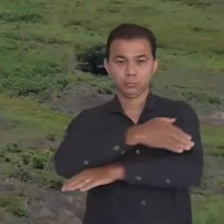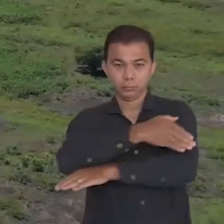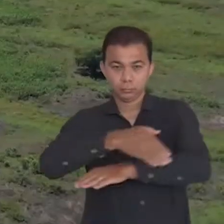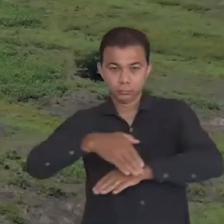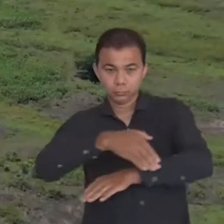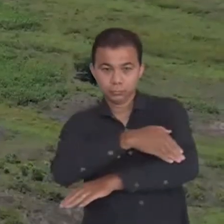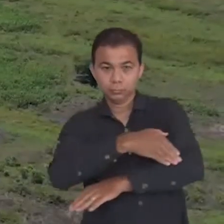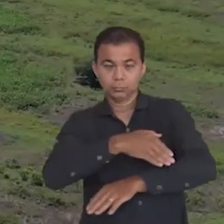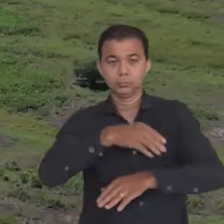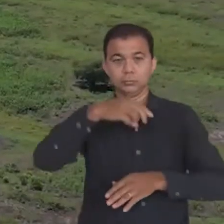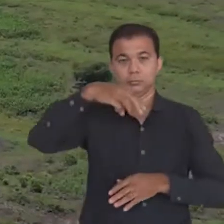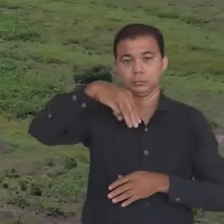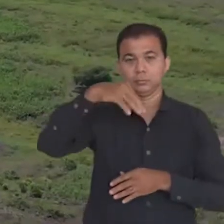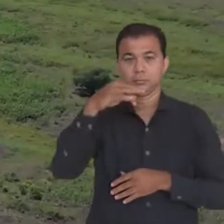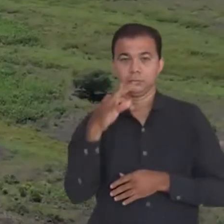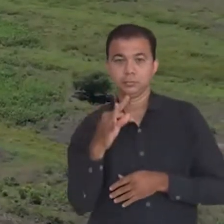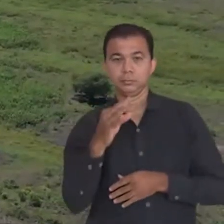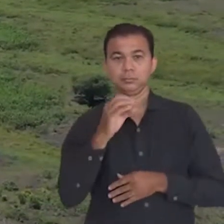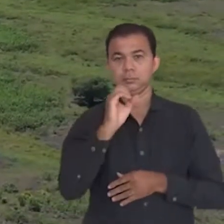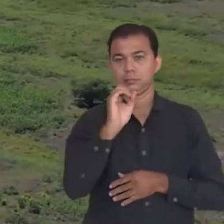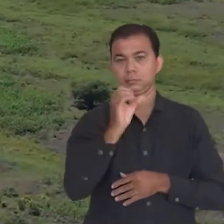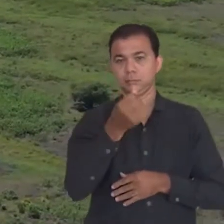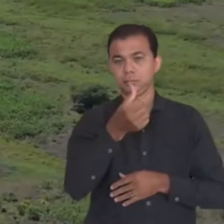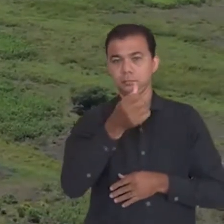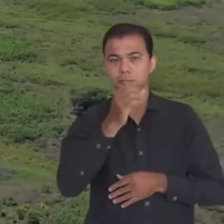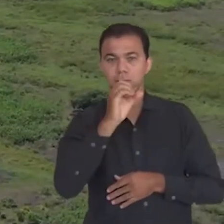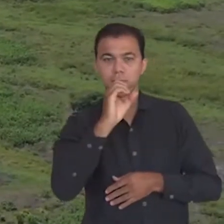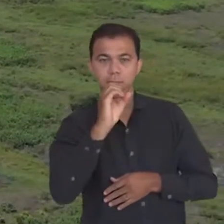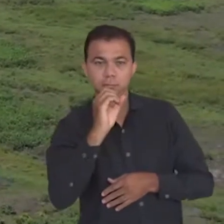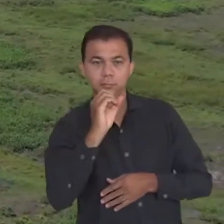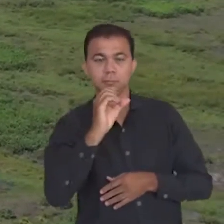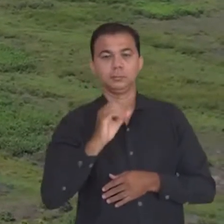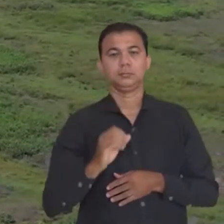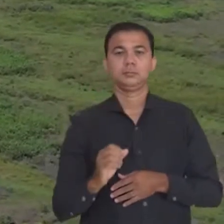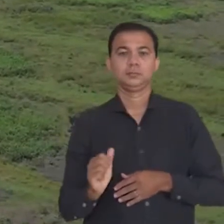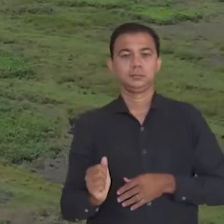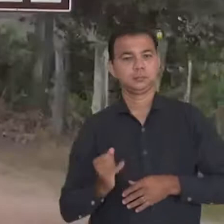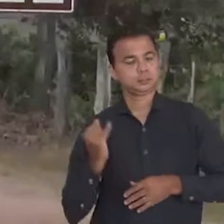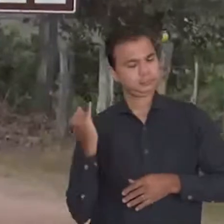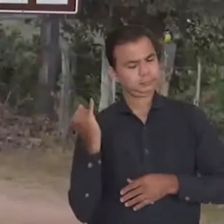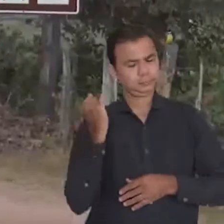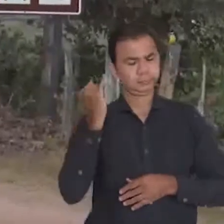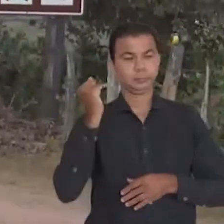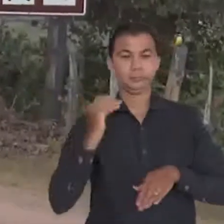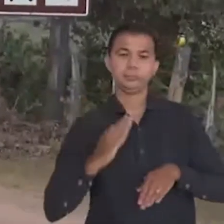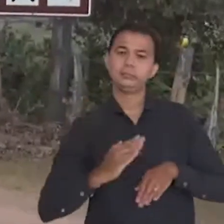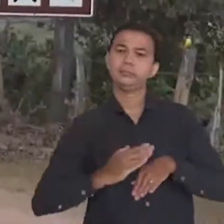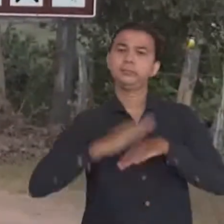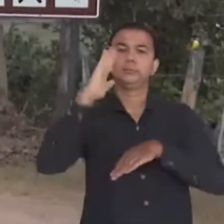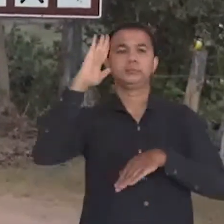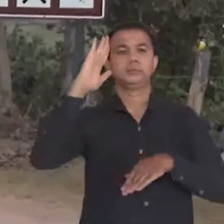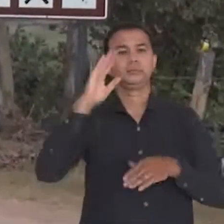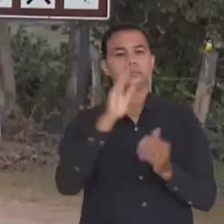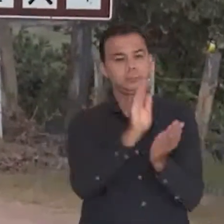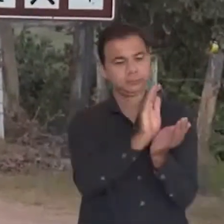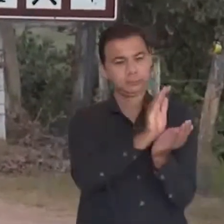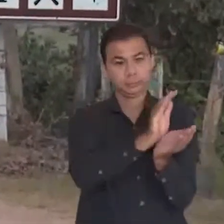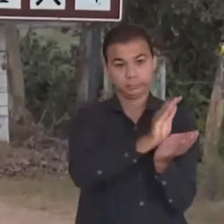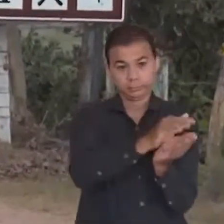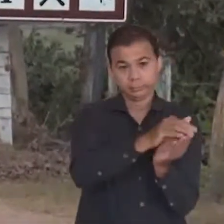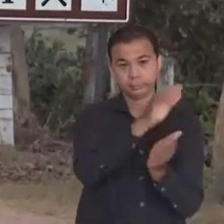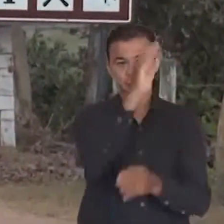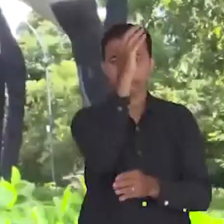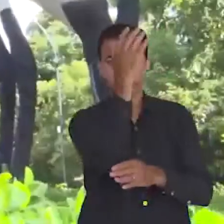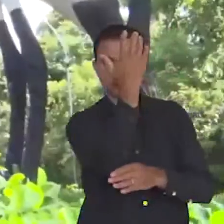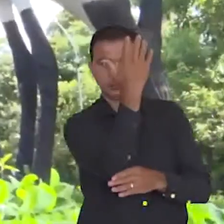A rodovia MT-060, conhecida como Transpantaneira, é a mais importante do Pantanal Mato